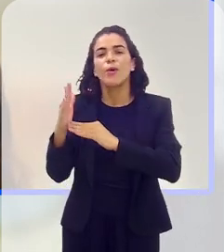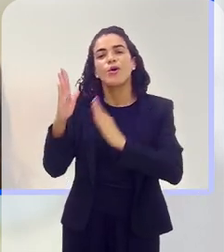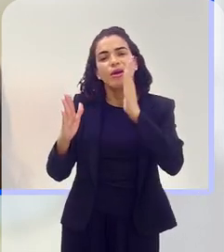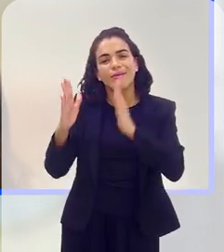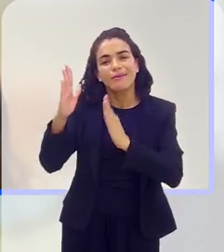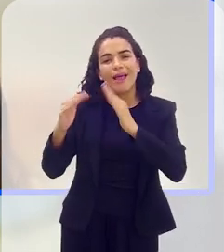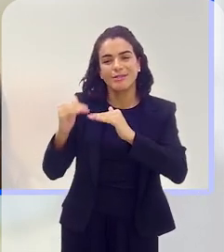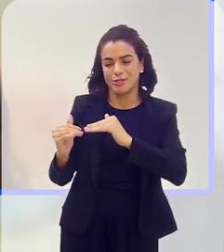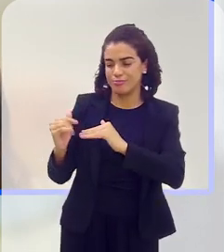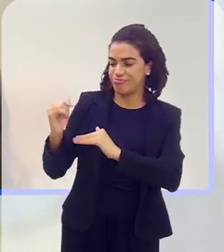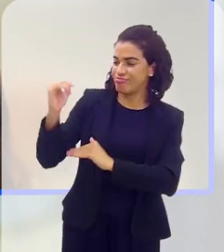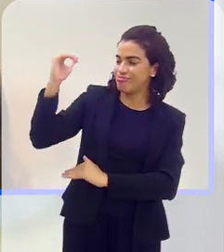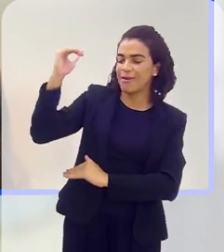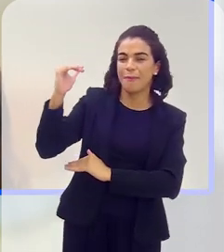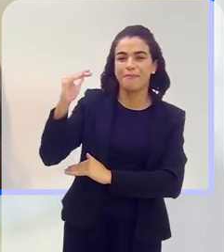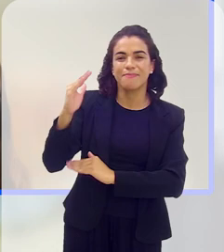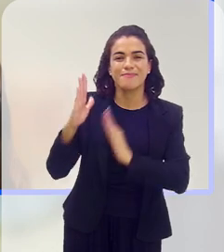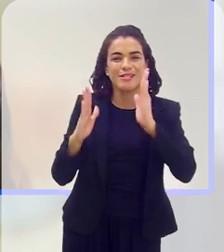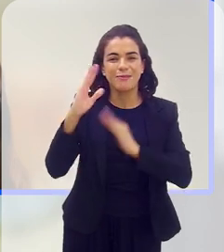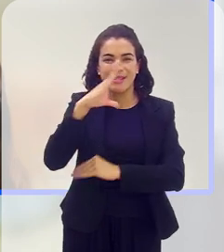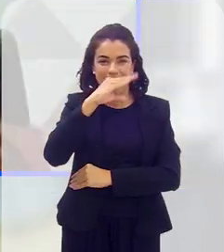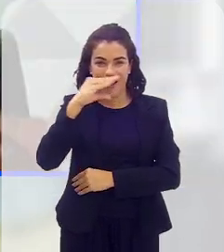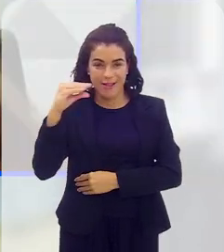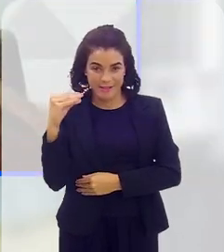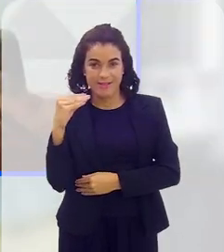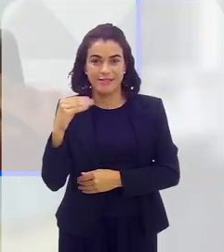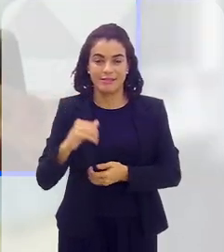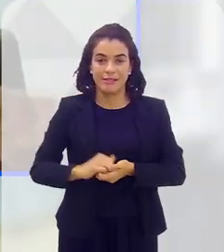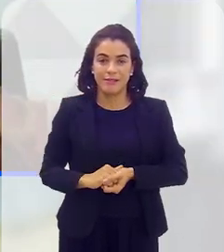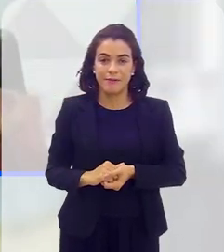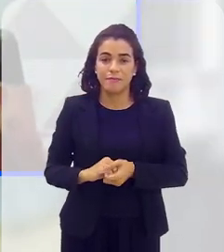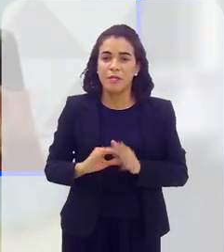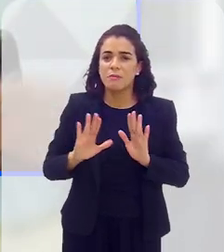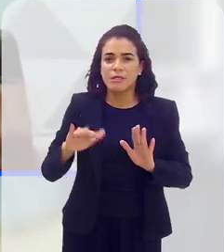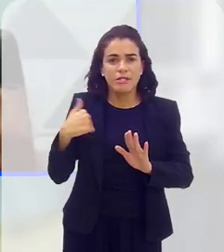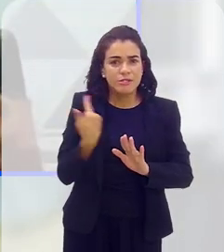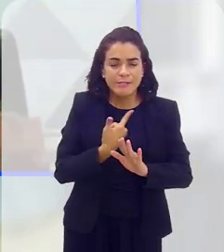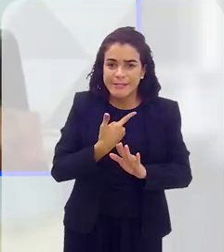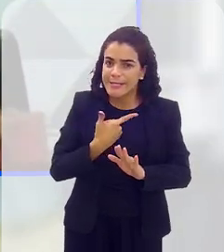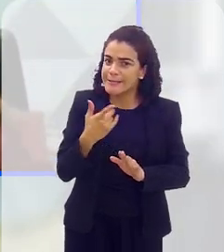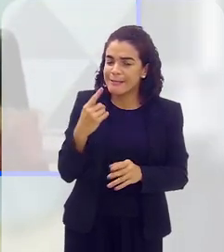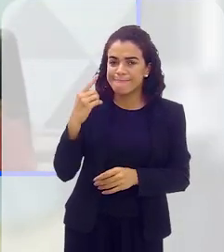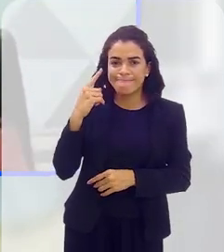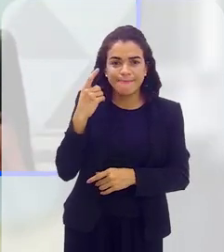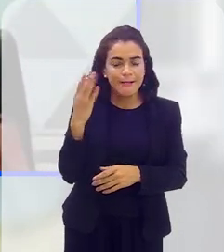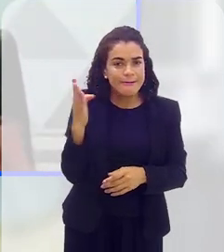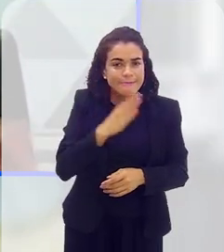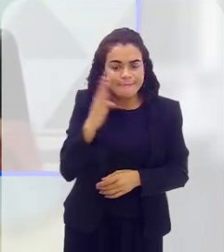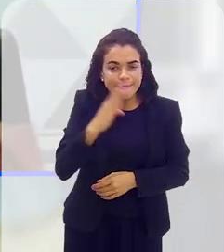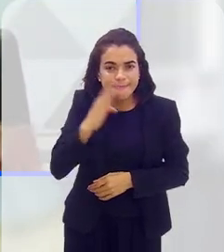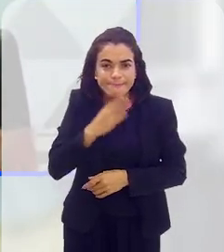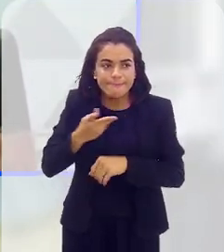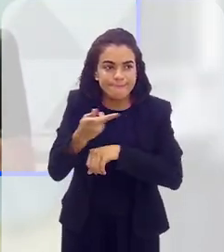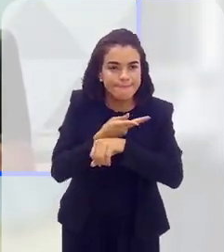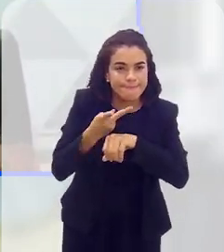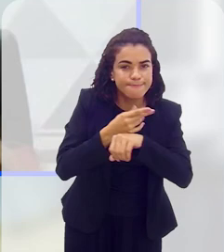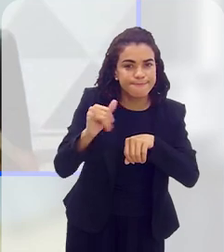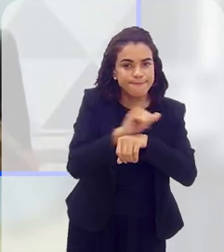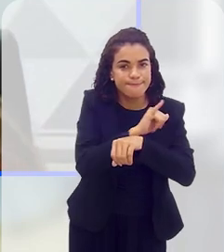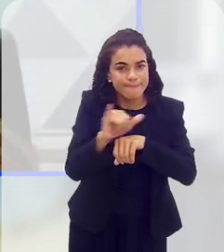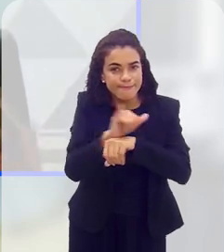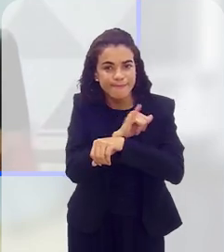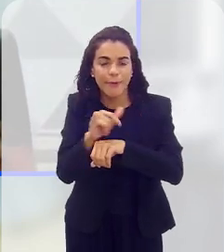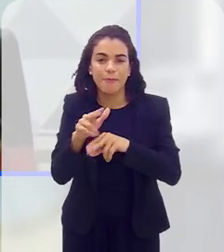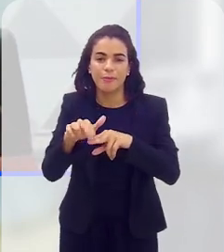de crescimento, então a gente está falando do final da adolescência, mas normalmente a gente está ali correndo contra o tempo, então é importante